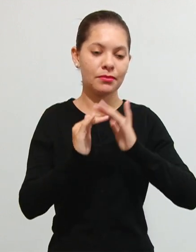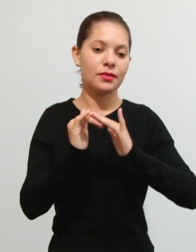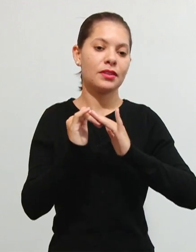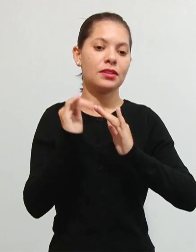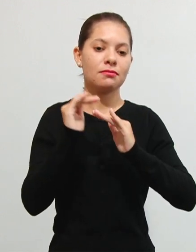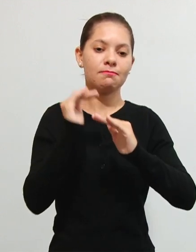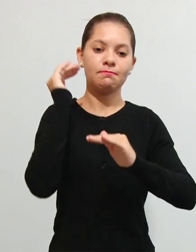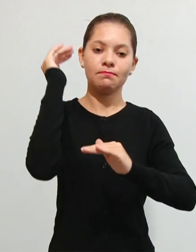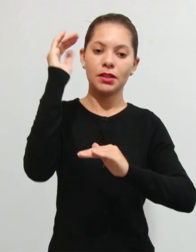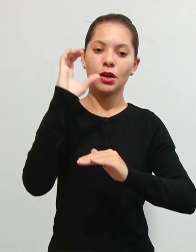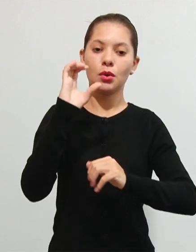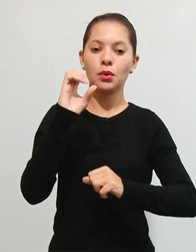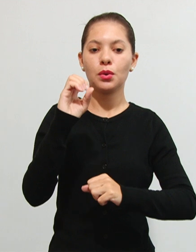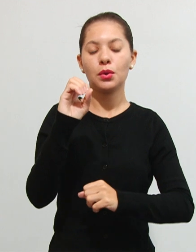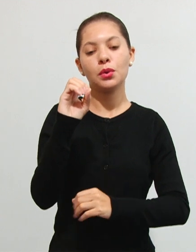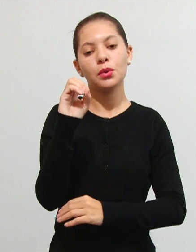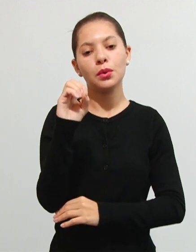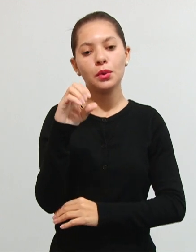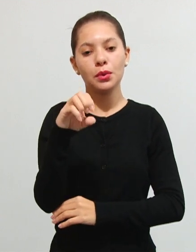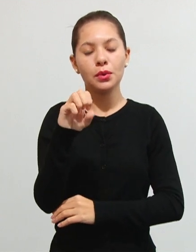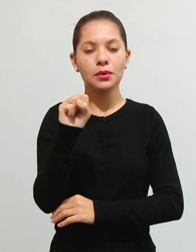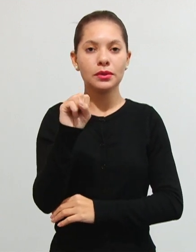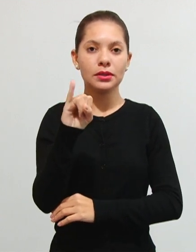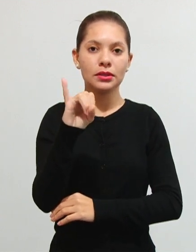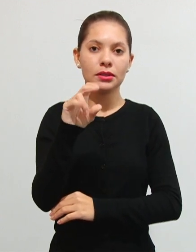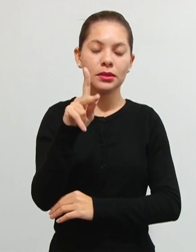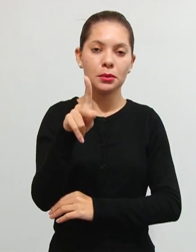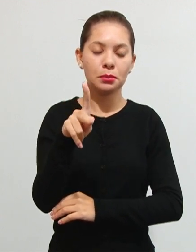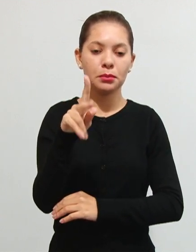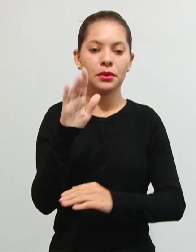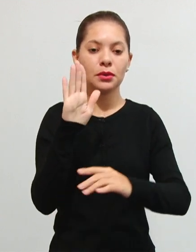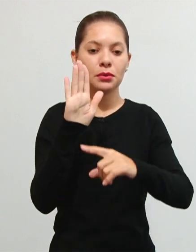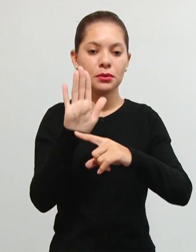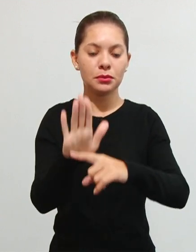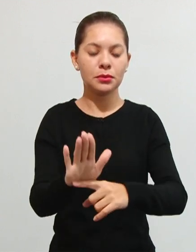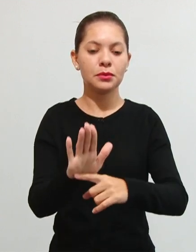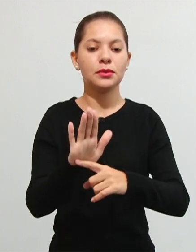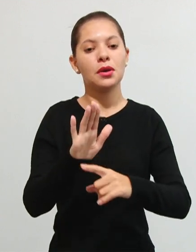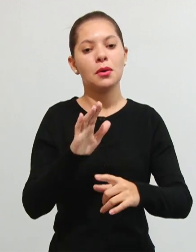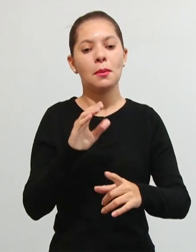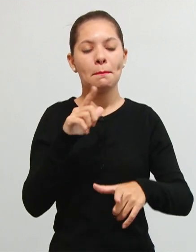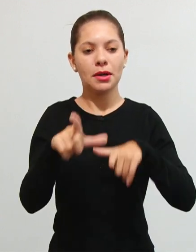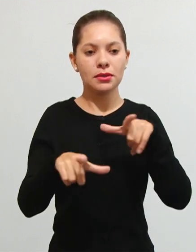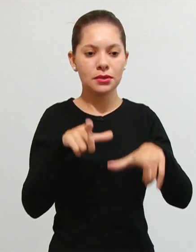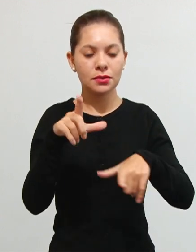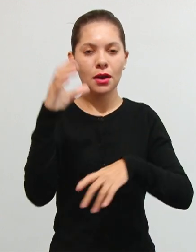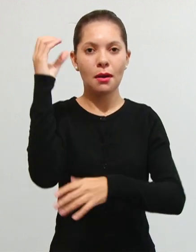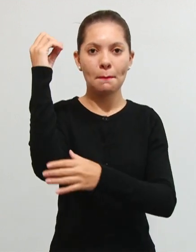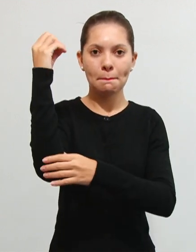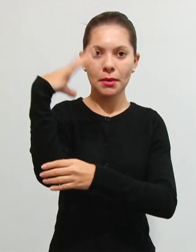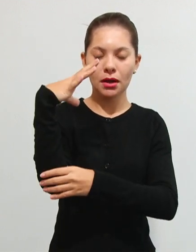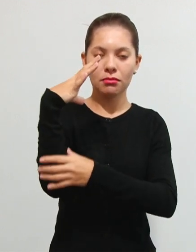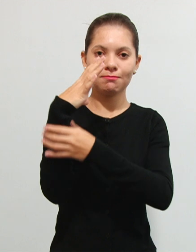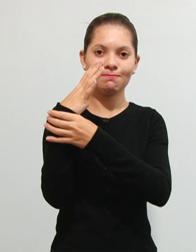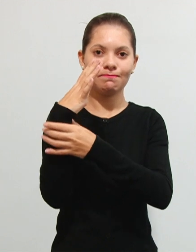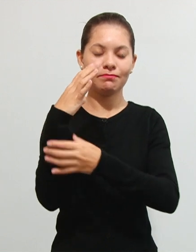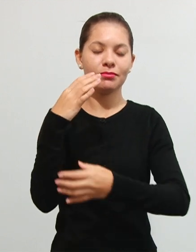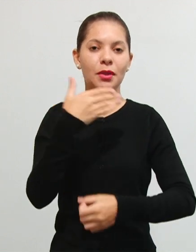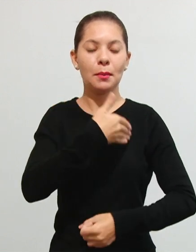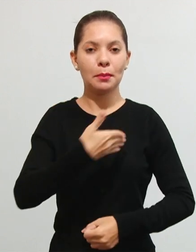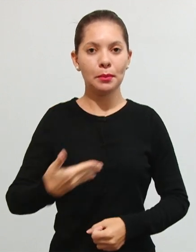COSIP que é a contribuição é para o custeio do serviço de iluminação pública tá